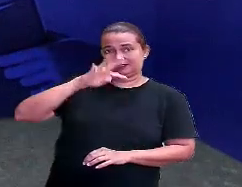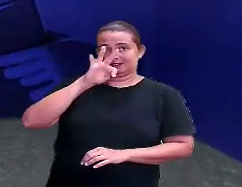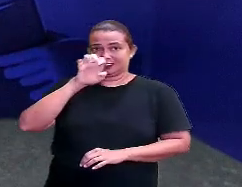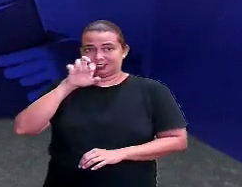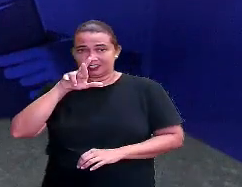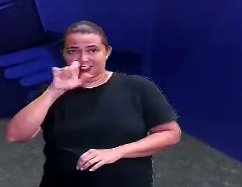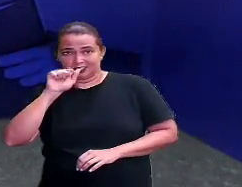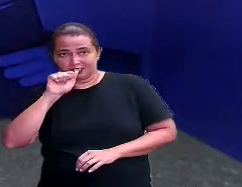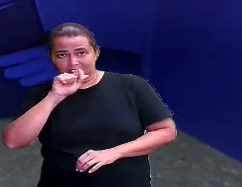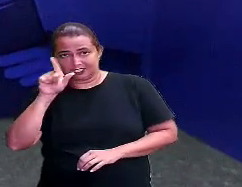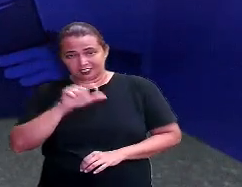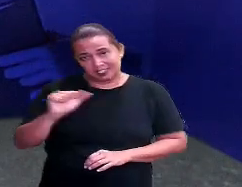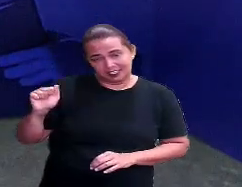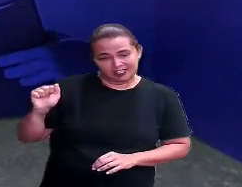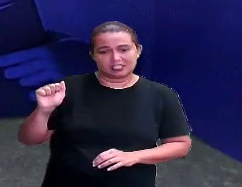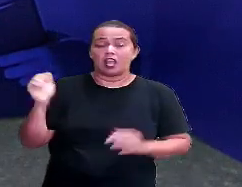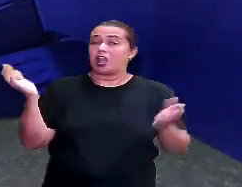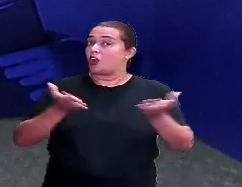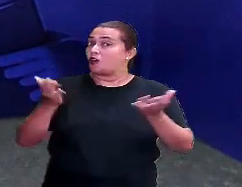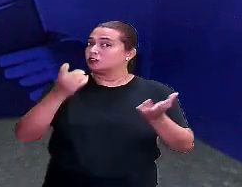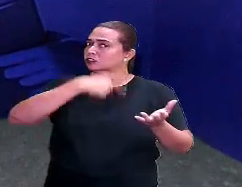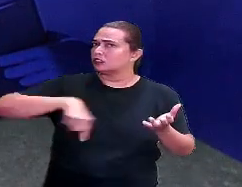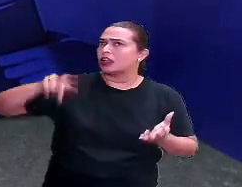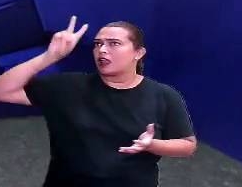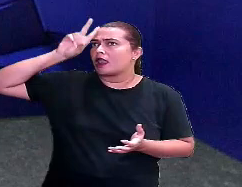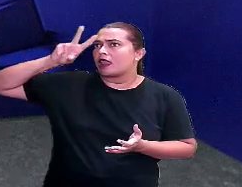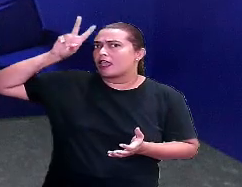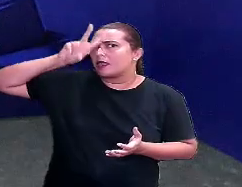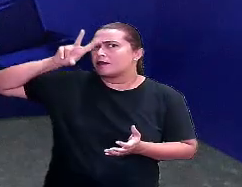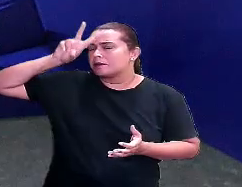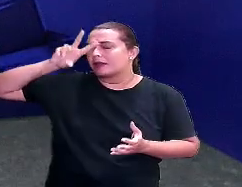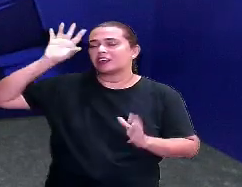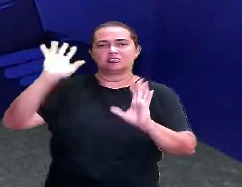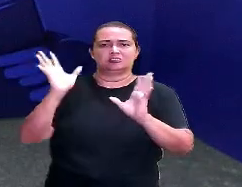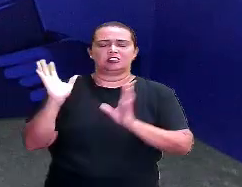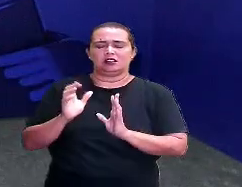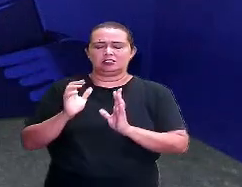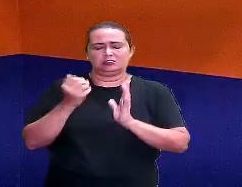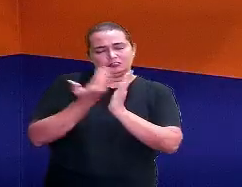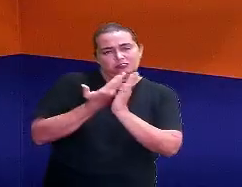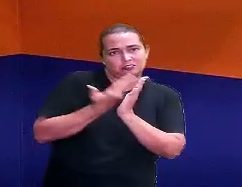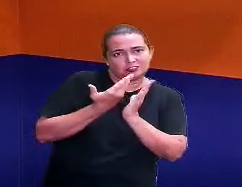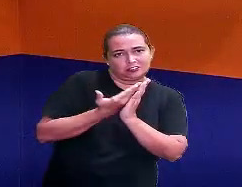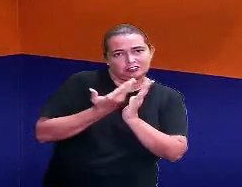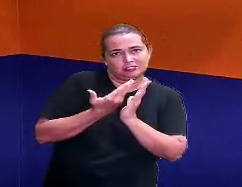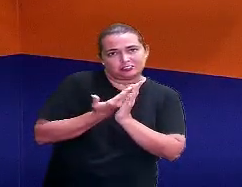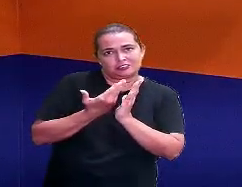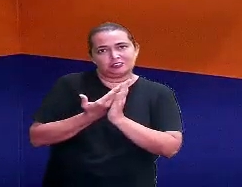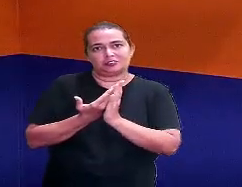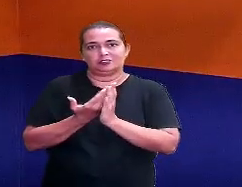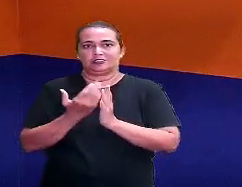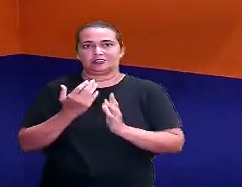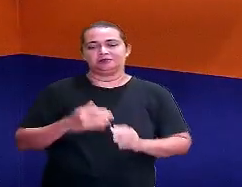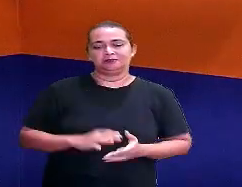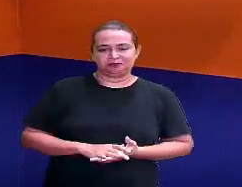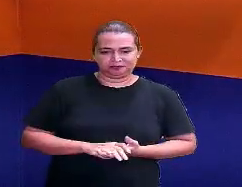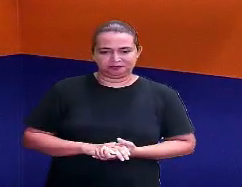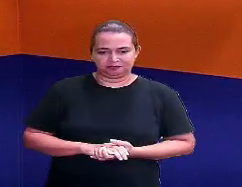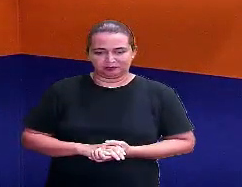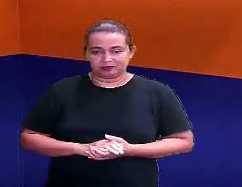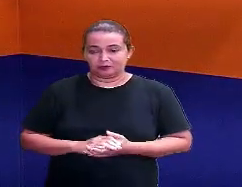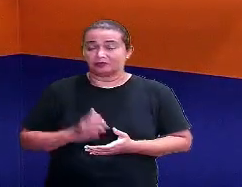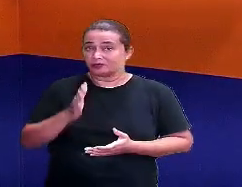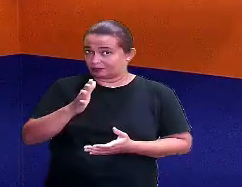hoje a revisar todos os assuntos que a gente viu nessa primeira unidade, tá bem? Então, vamos lá, pessoal. A gente